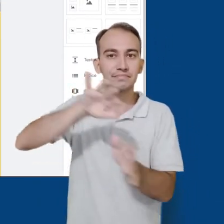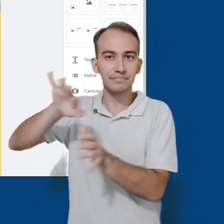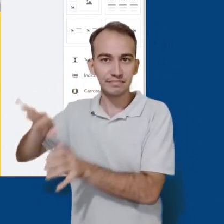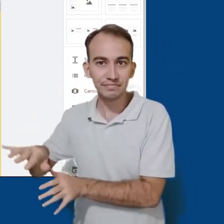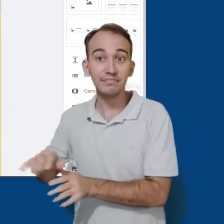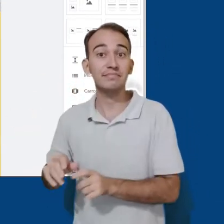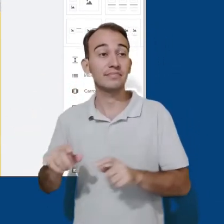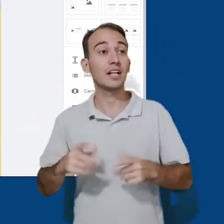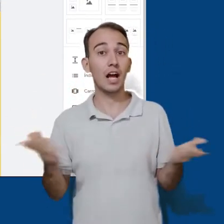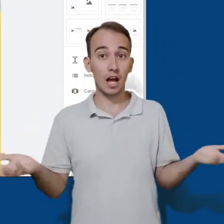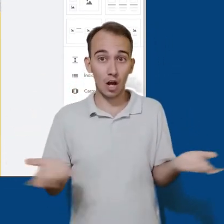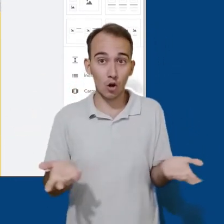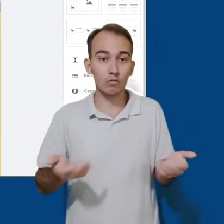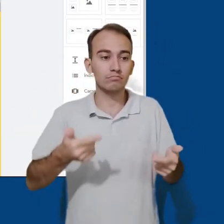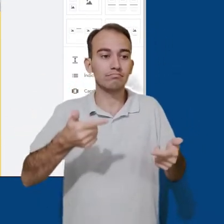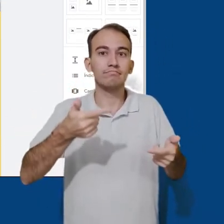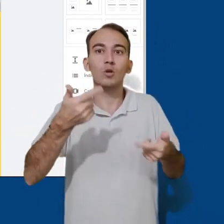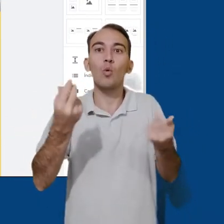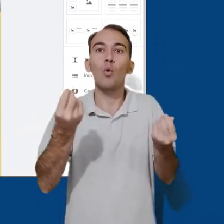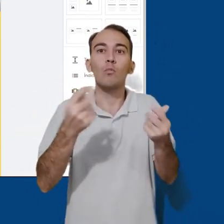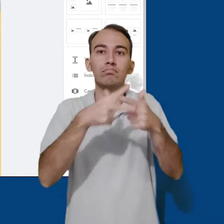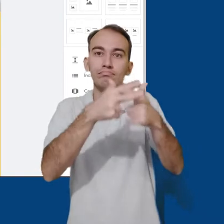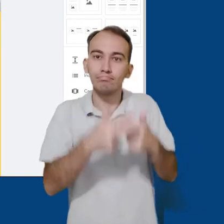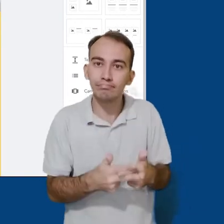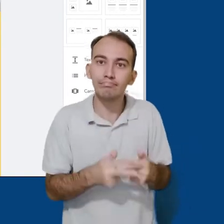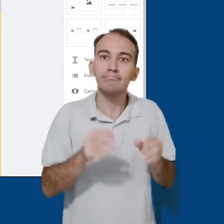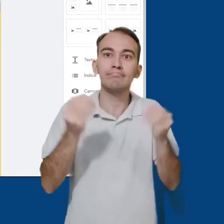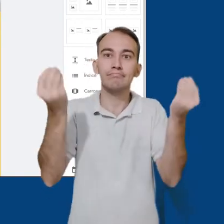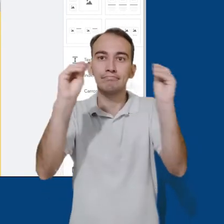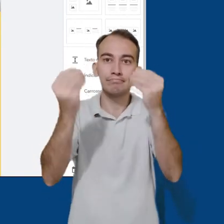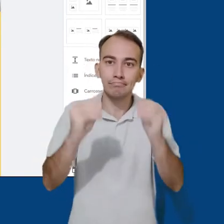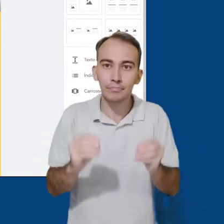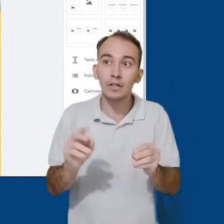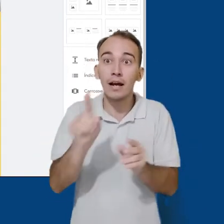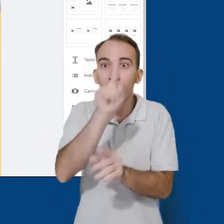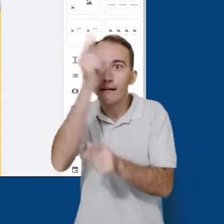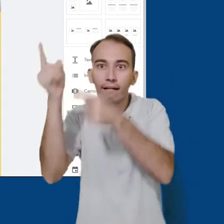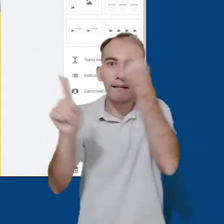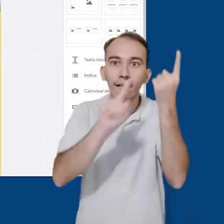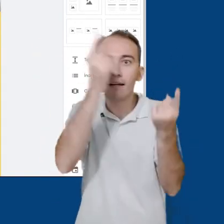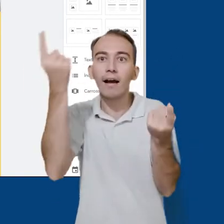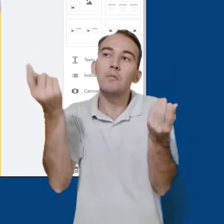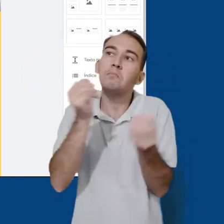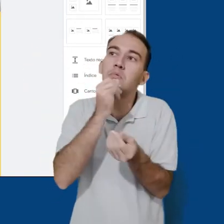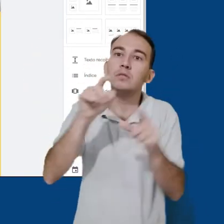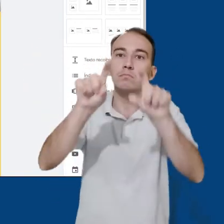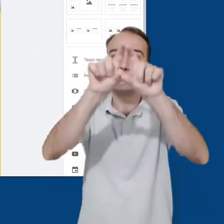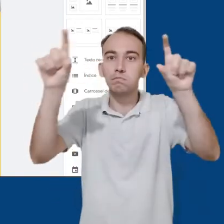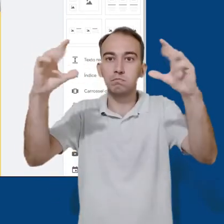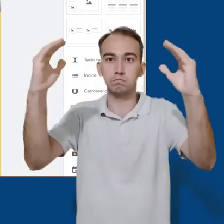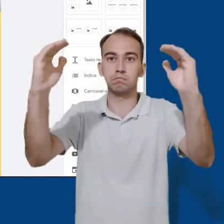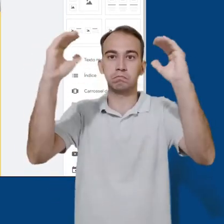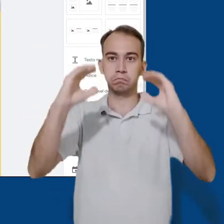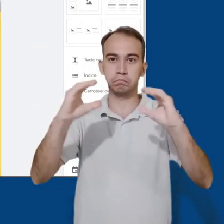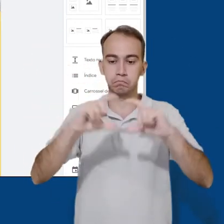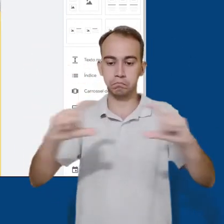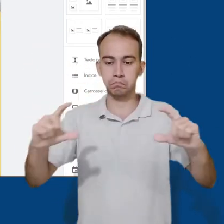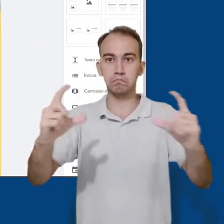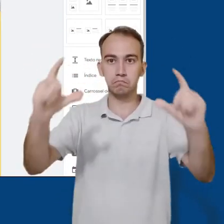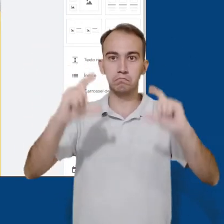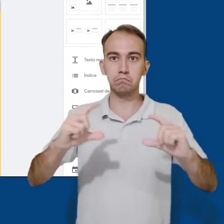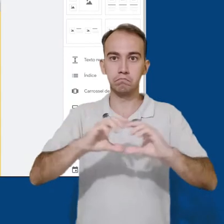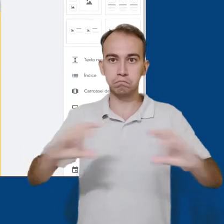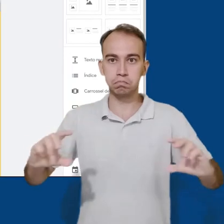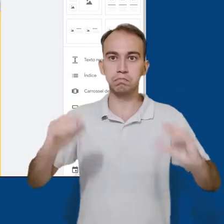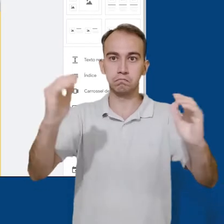site, que trabalha junto com o menu lateral. As páginas são criadas a partir da inserção de blocos personalizáveis. Todo o